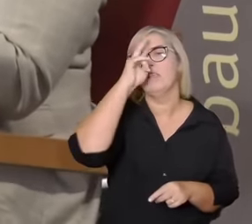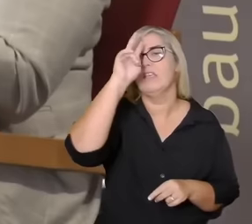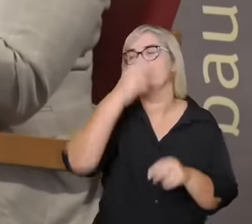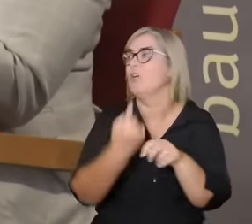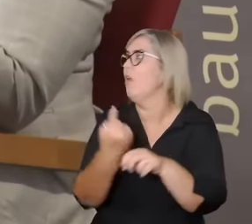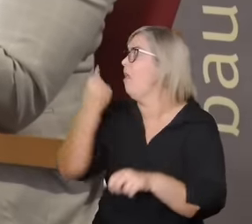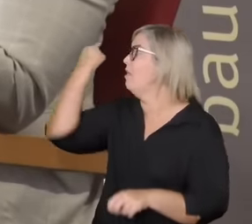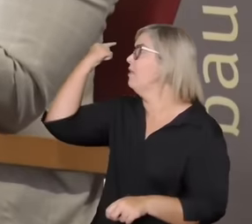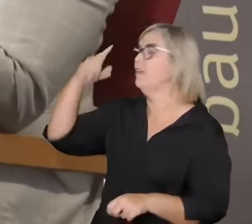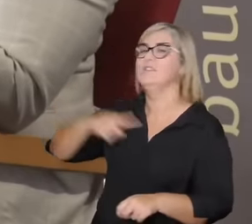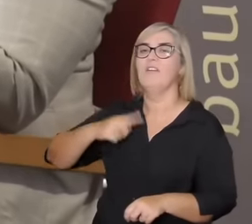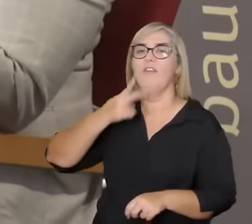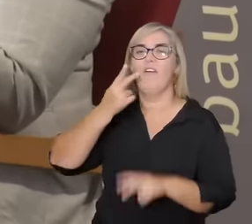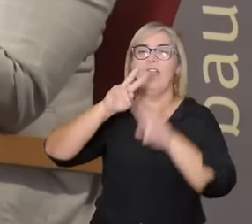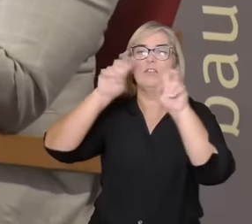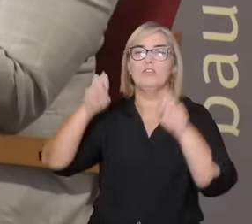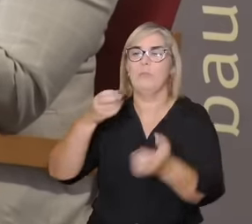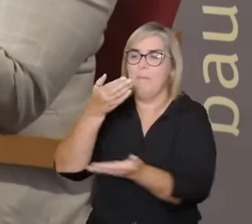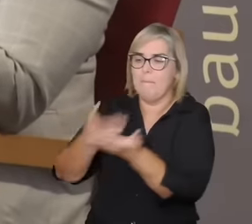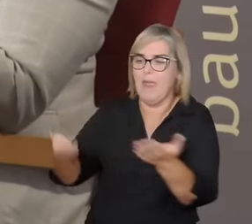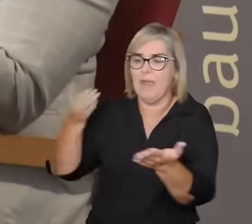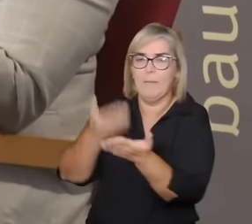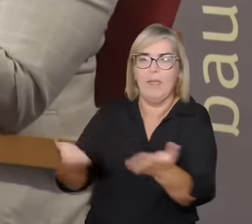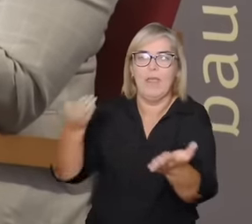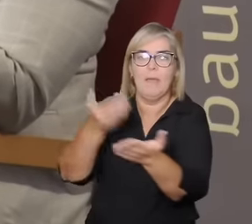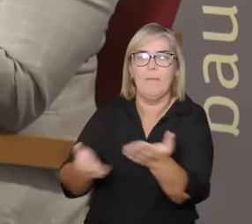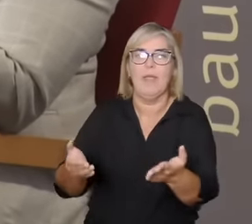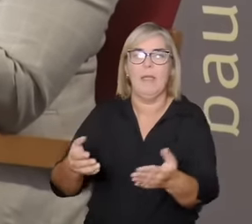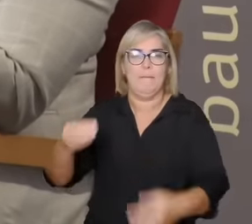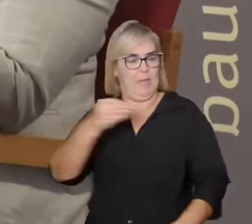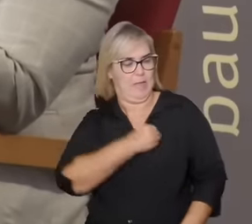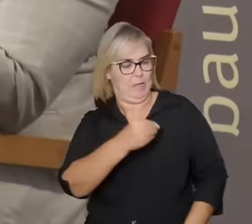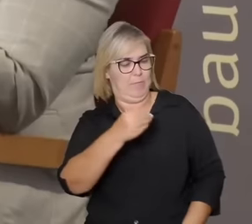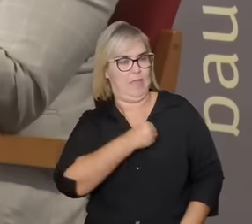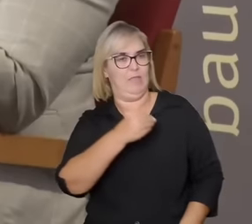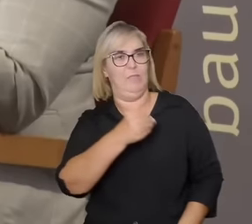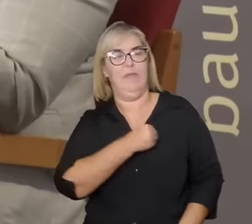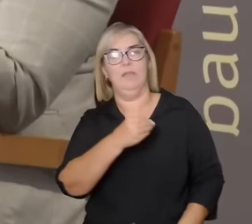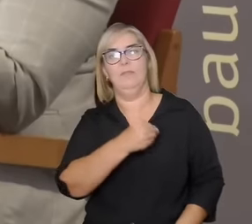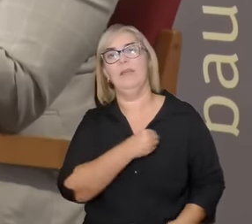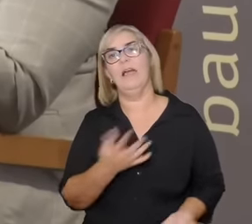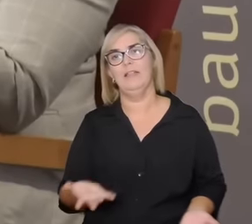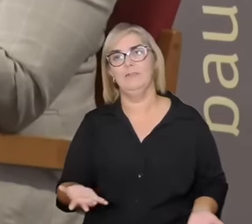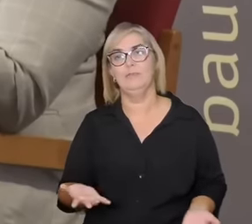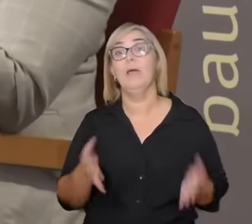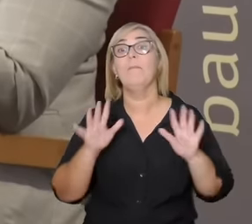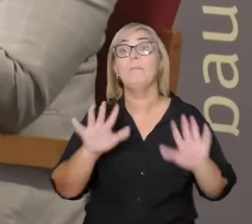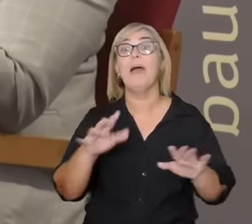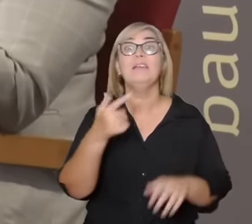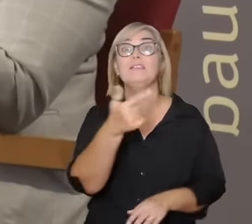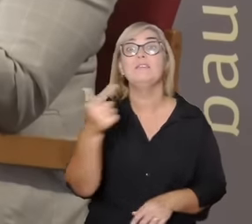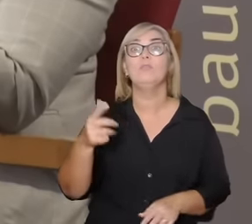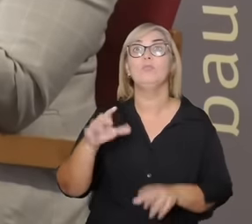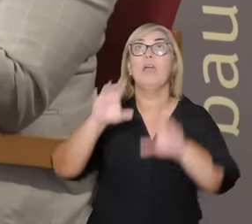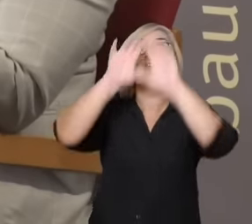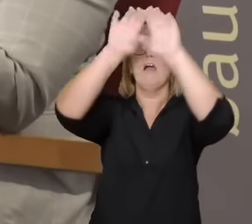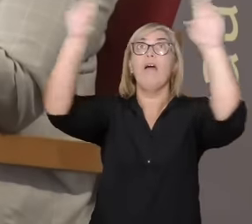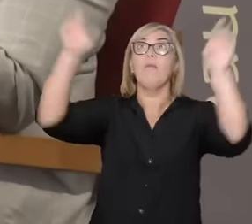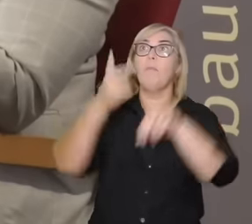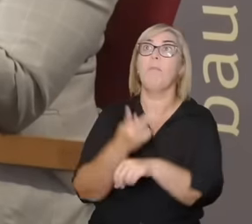busca de uma terra prometida mas se não tem desterritorialização se não tem busca por uma terra prometida